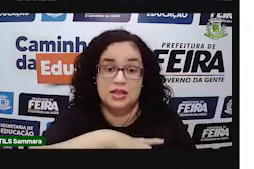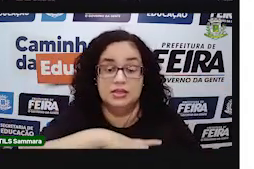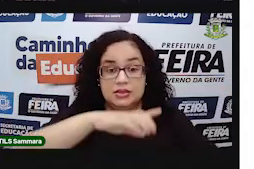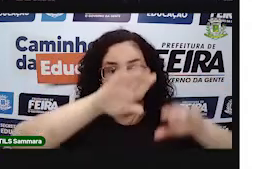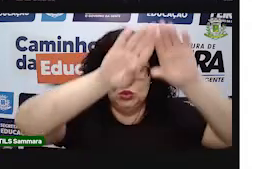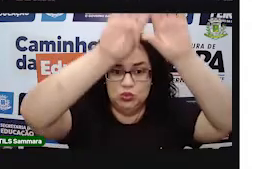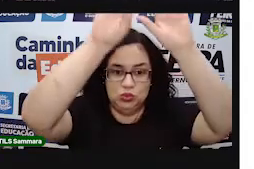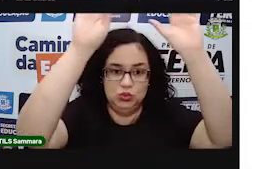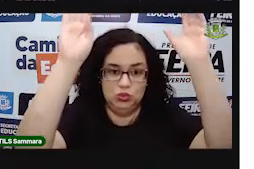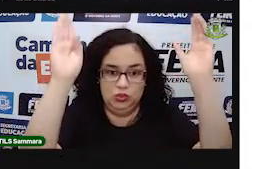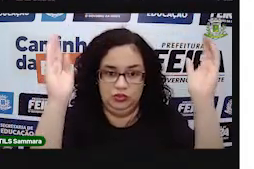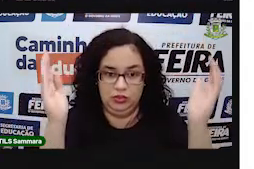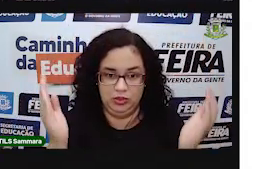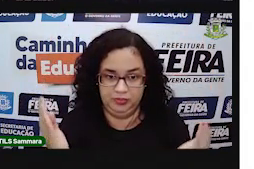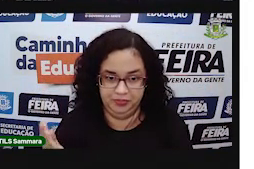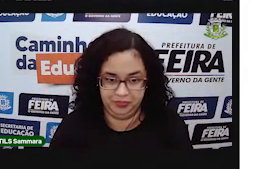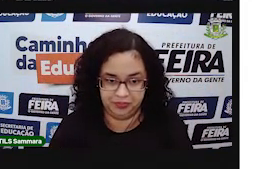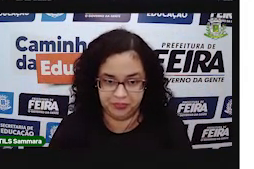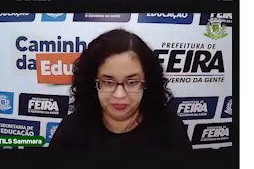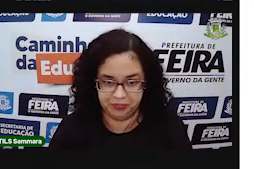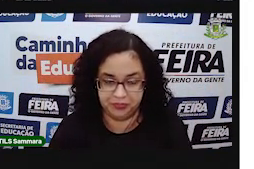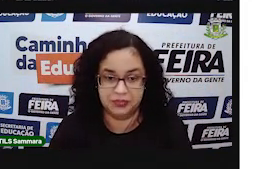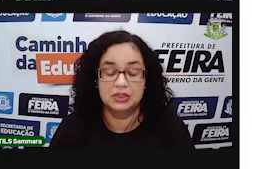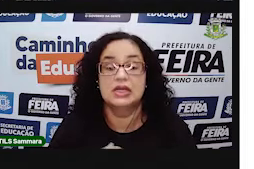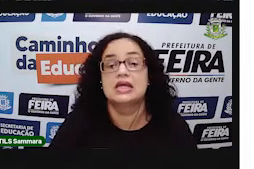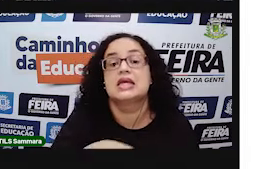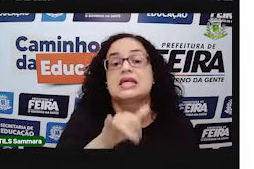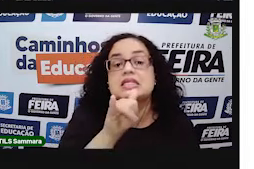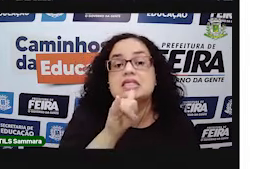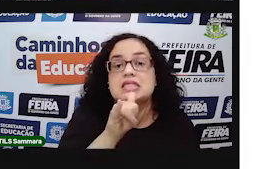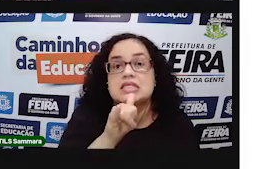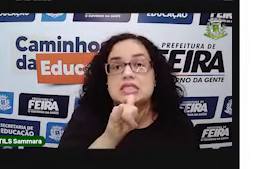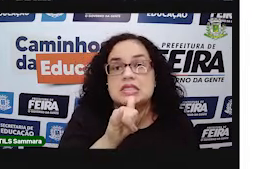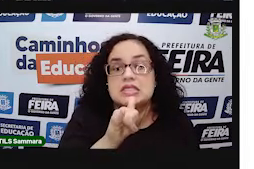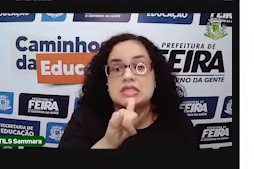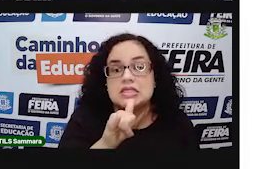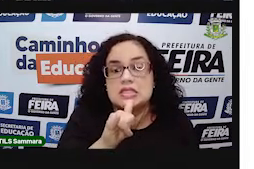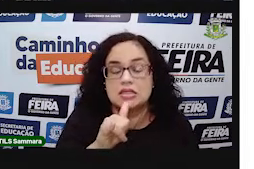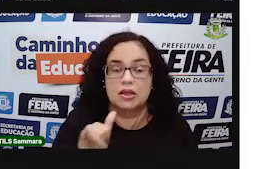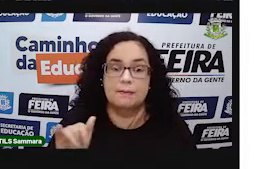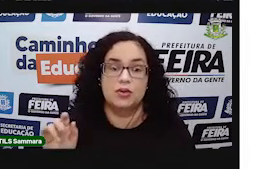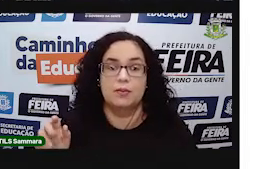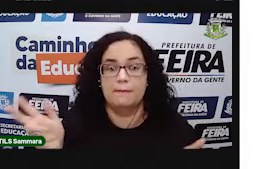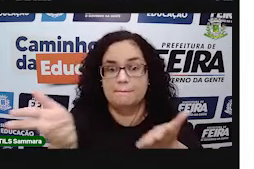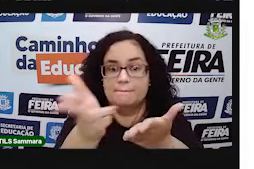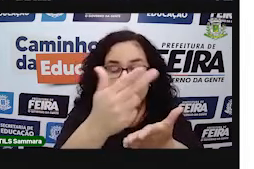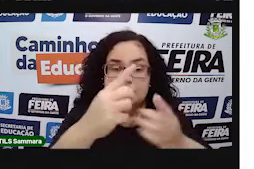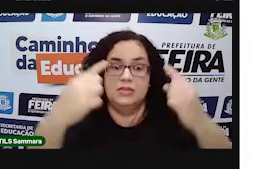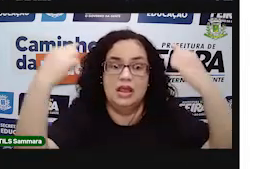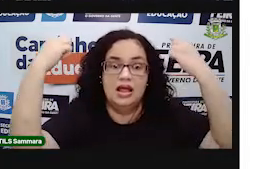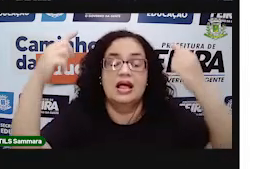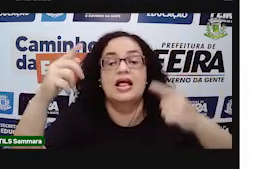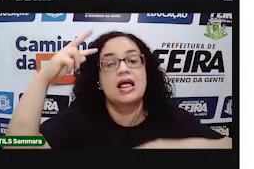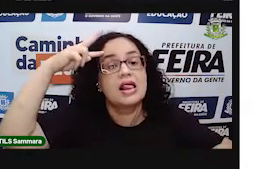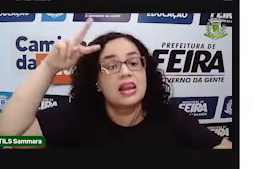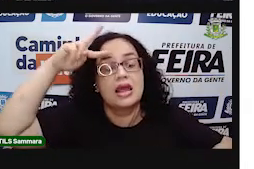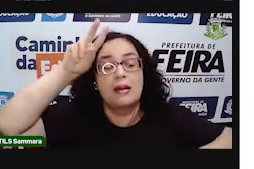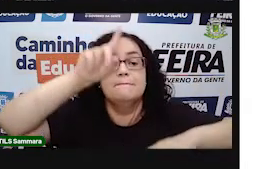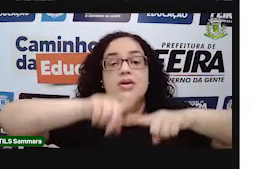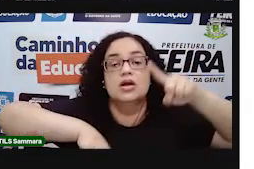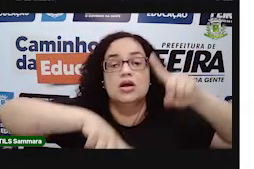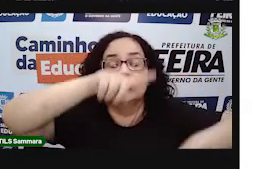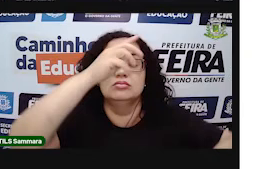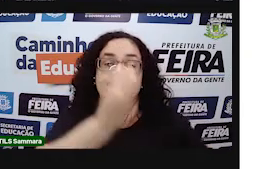uma forma. Tudo tem uma forma. Por exemplo, aquelas imagenzinhas ali lembram objetos